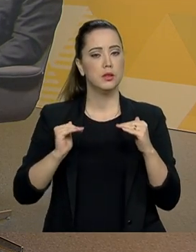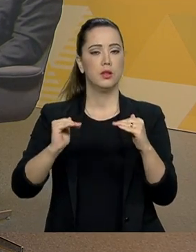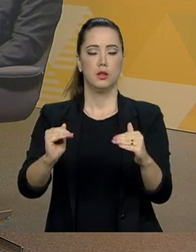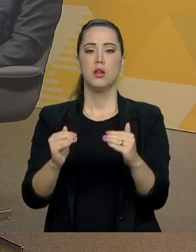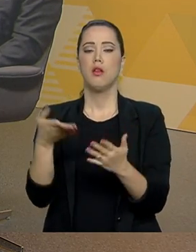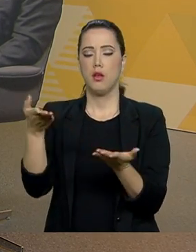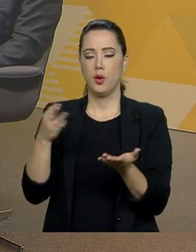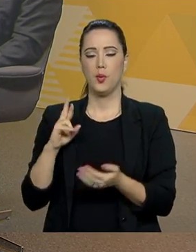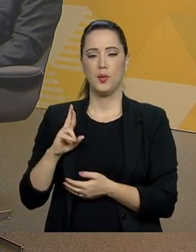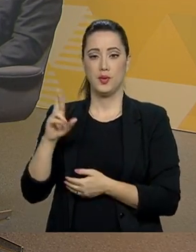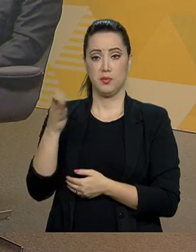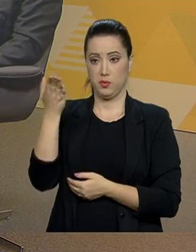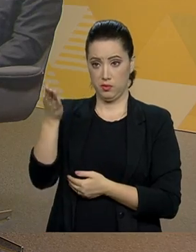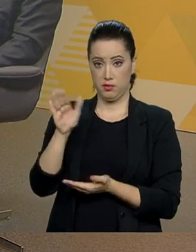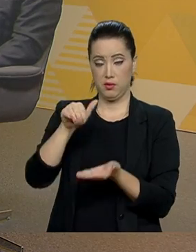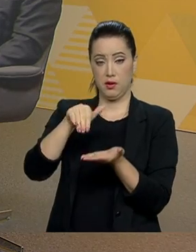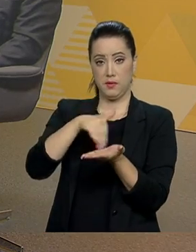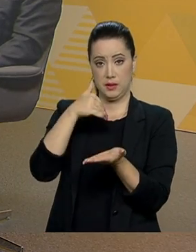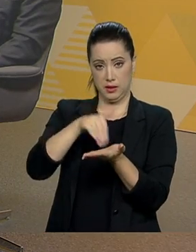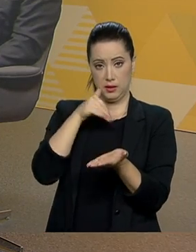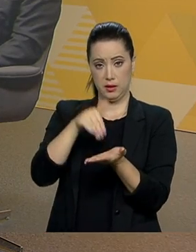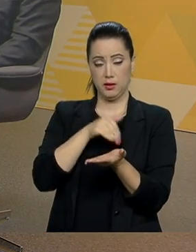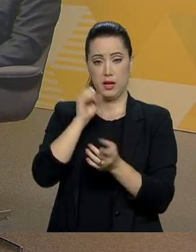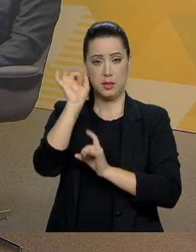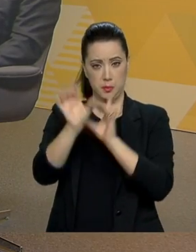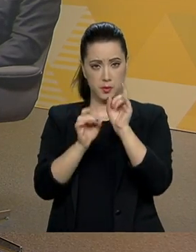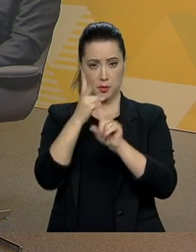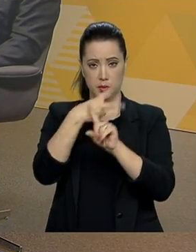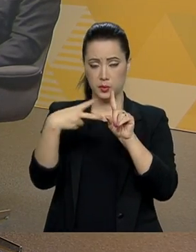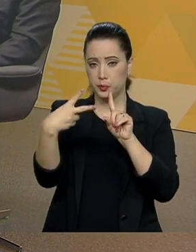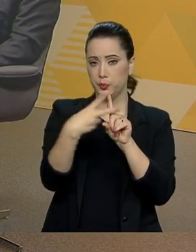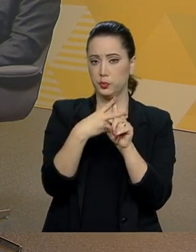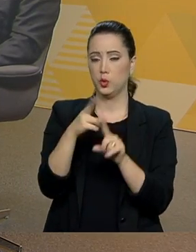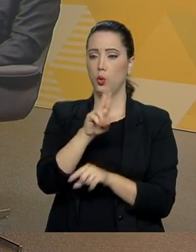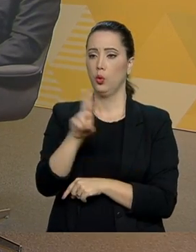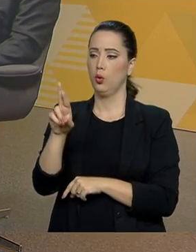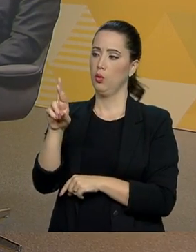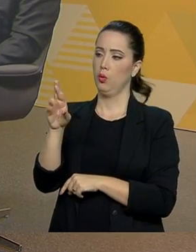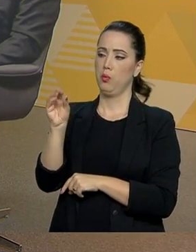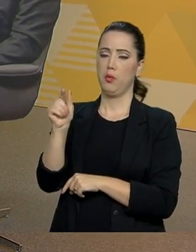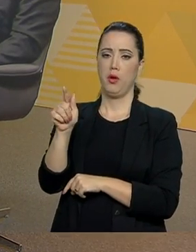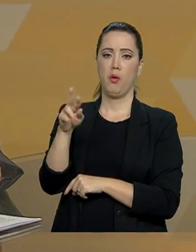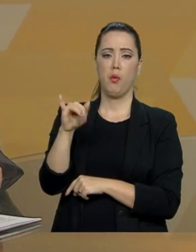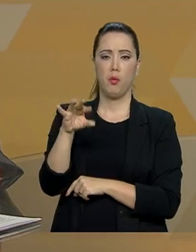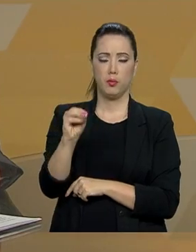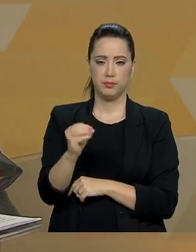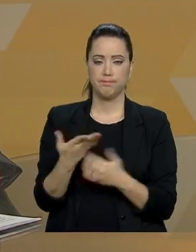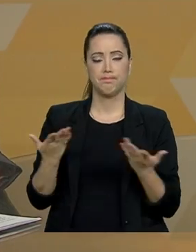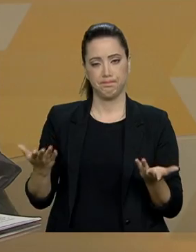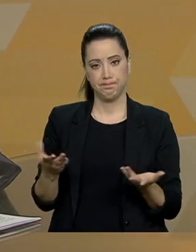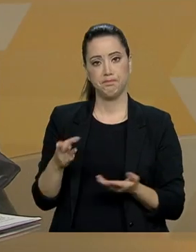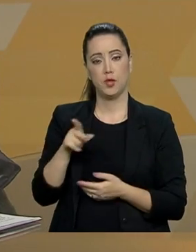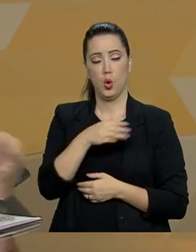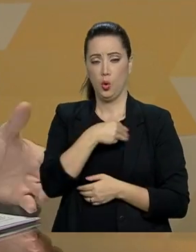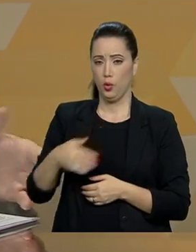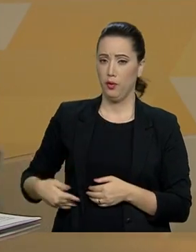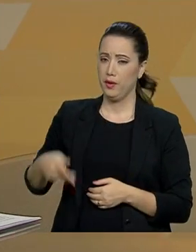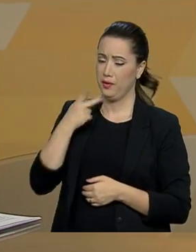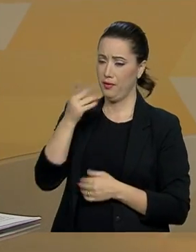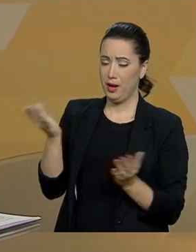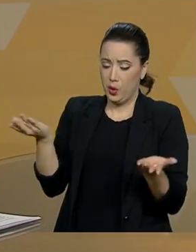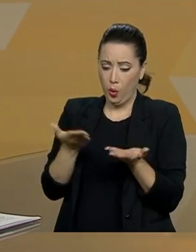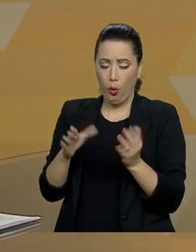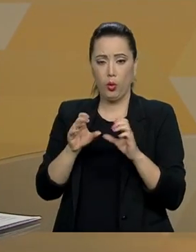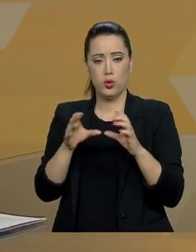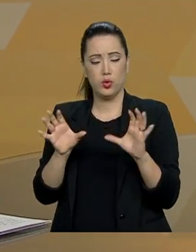Rogério Marinho. Secretário, o governo tem defendido que o atual sistema previdenciário fabrica desigualdades, o que acarreta